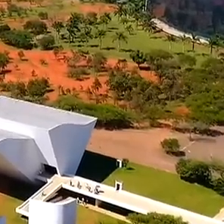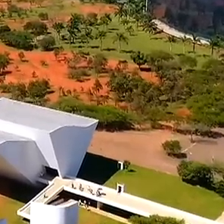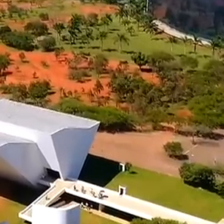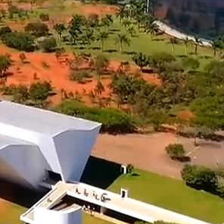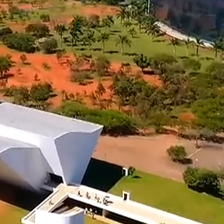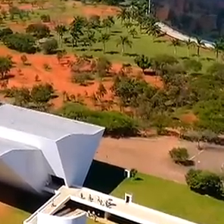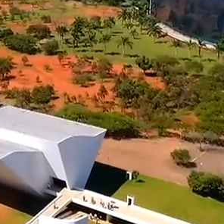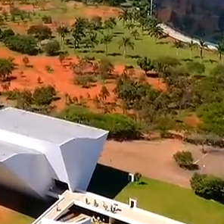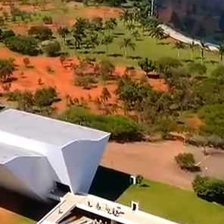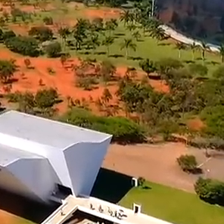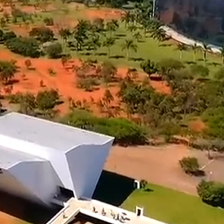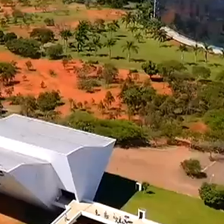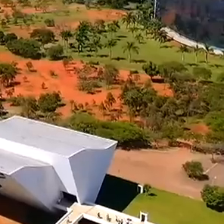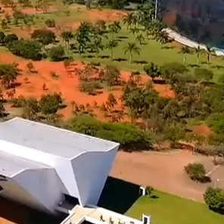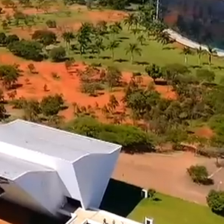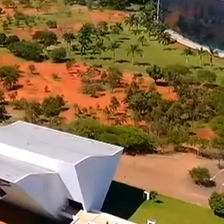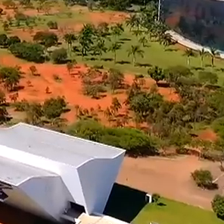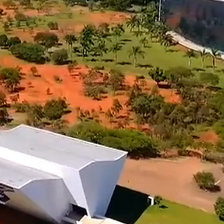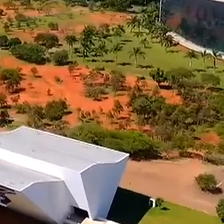Transcrição Legendas Negri